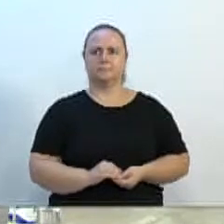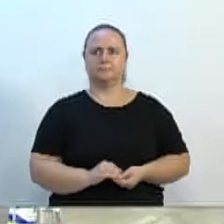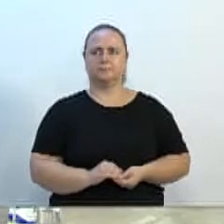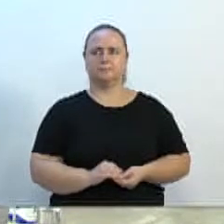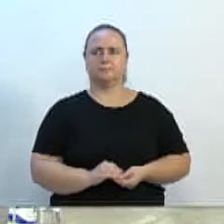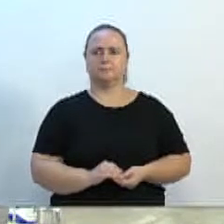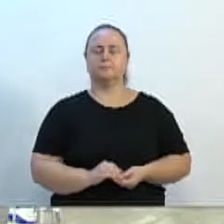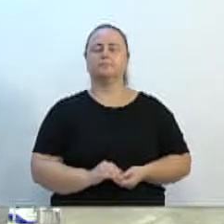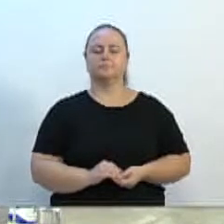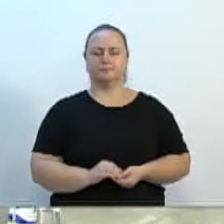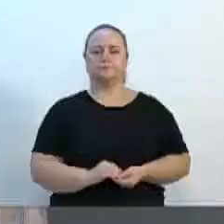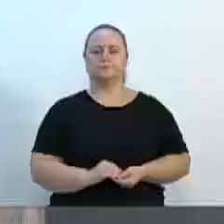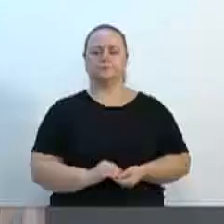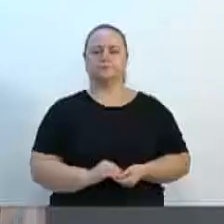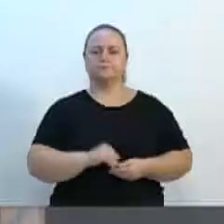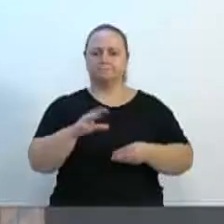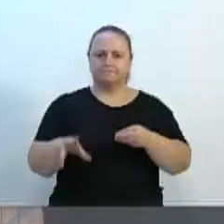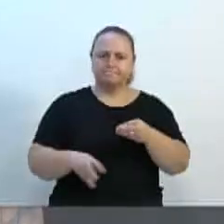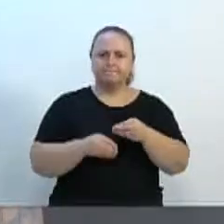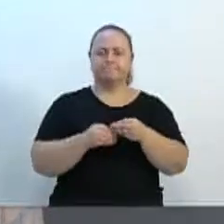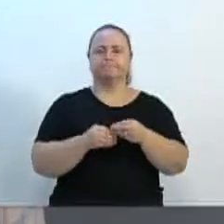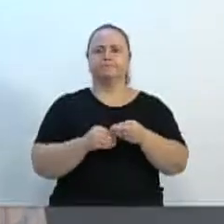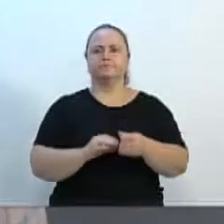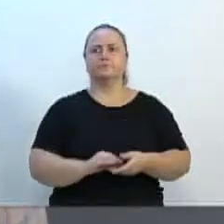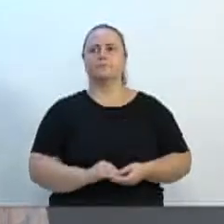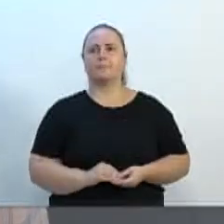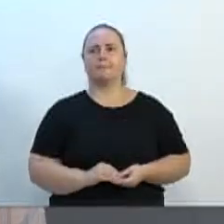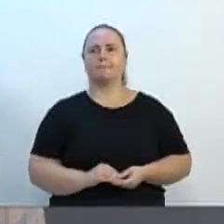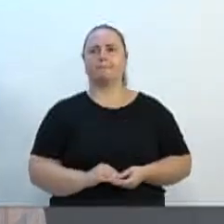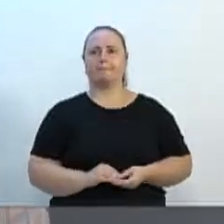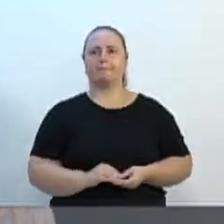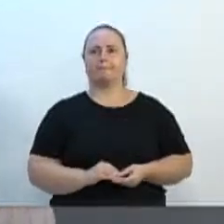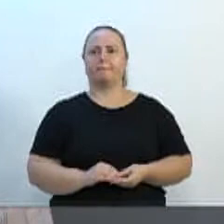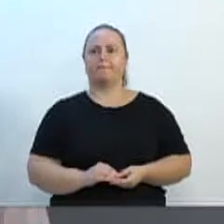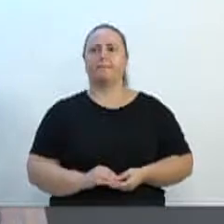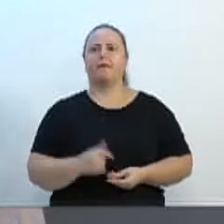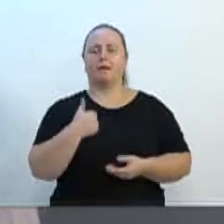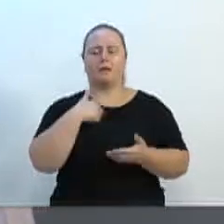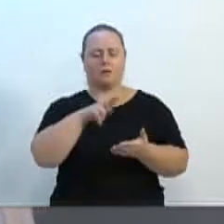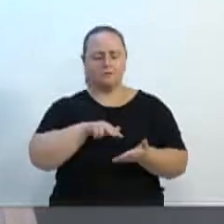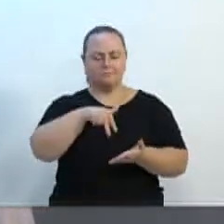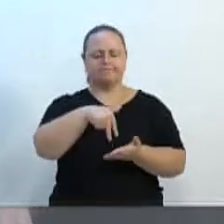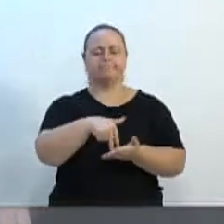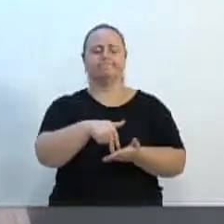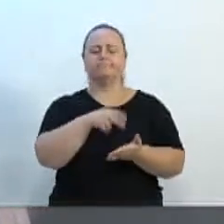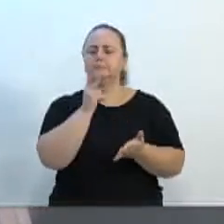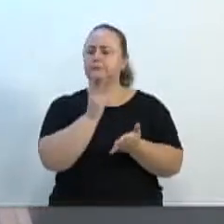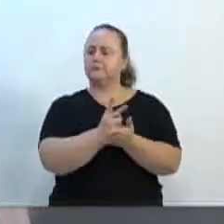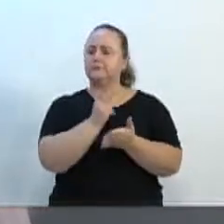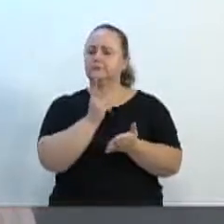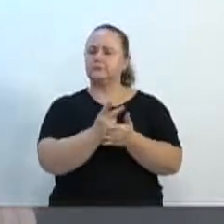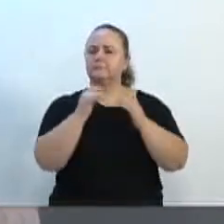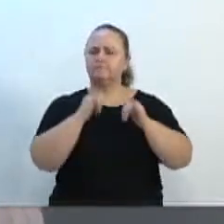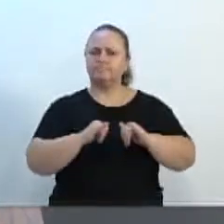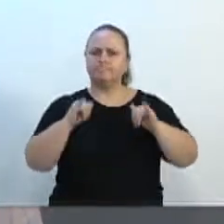Só para contribuir com a fala da vossa excelência, é uma das bandeiras que eu mais comentei e venho comentando sempre aqui na